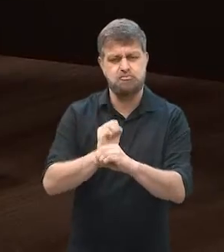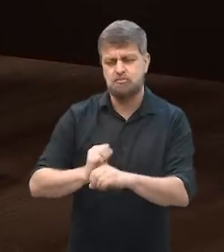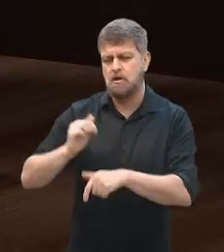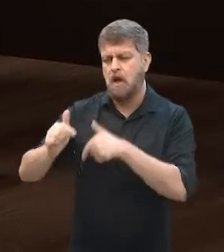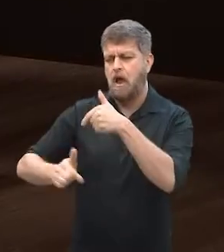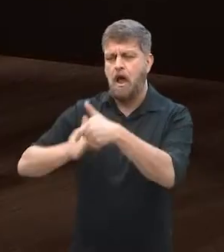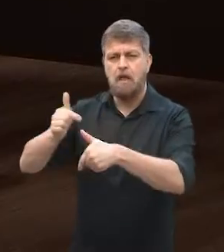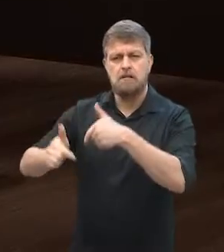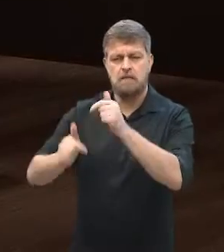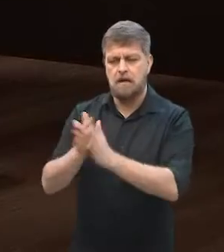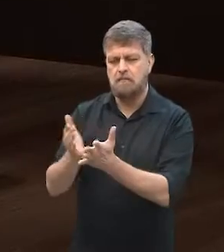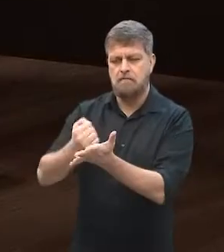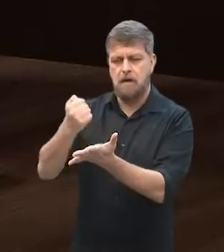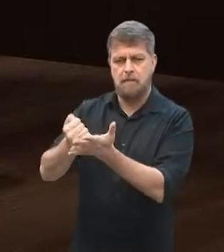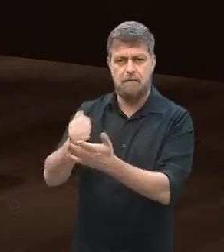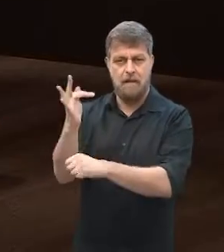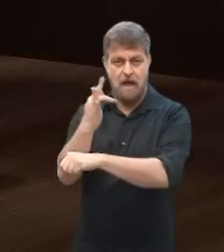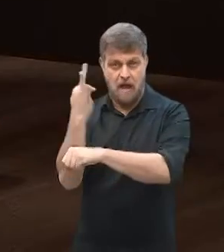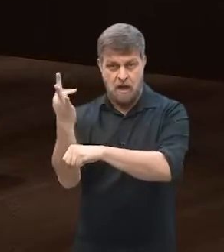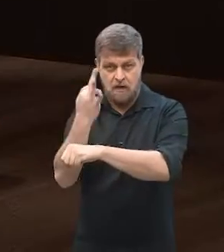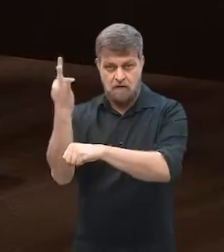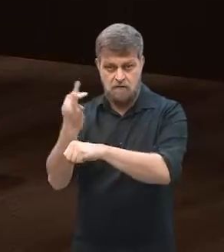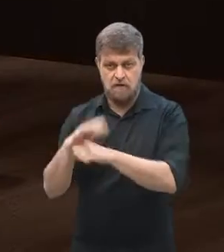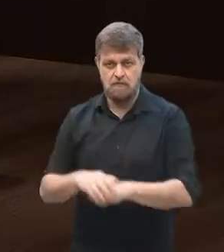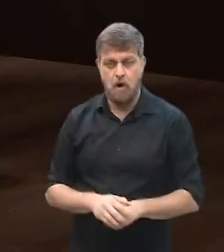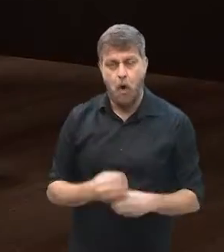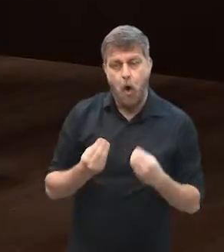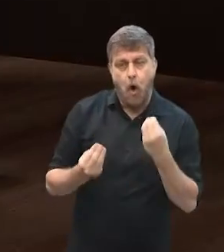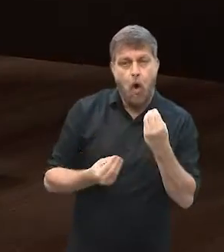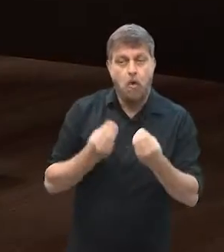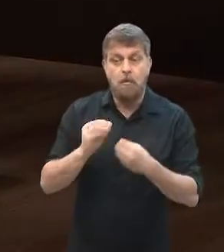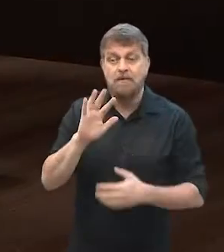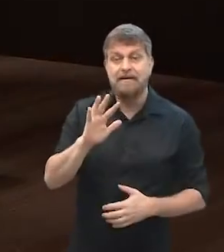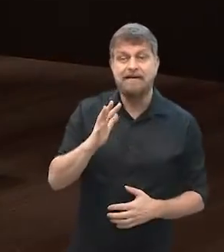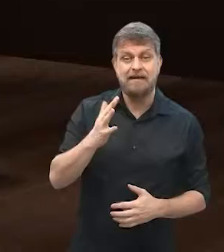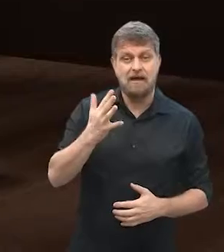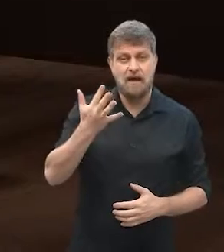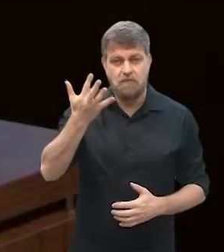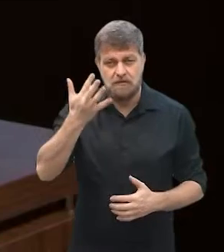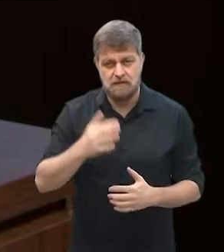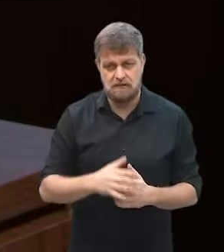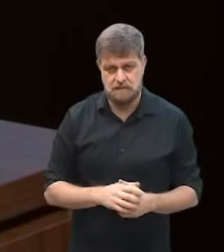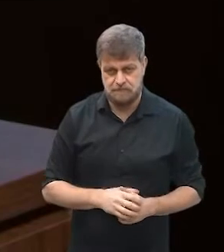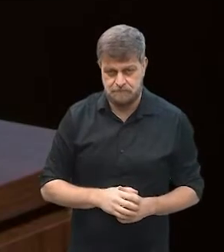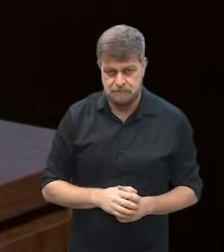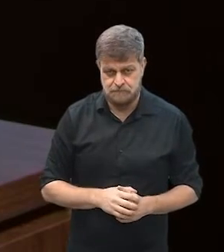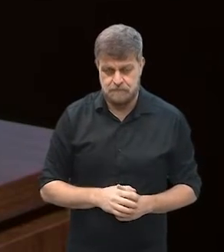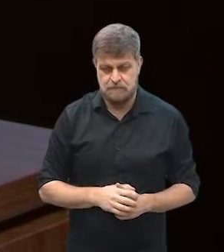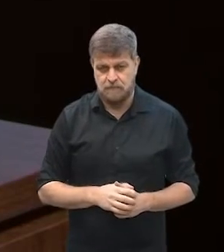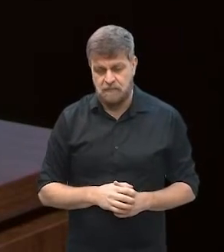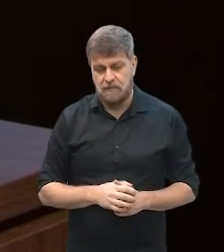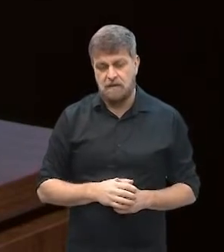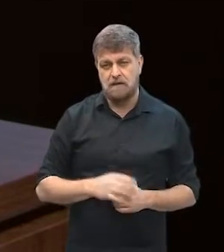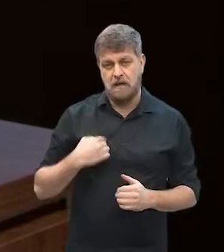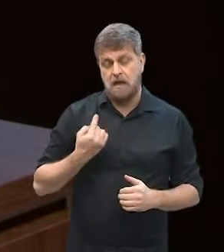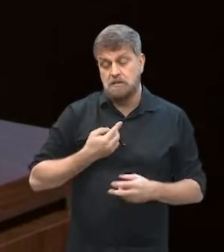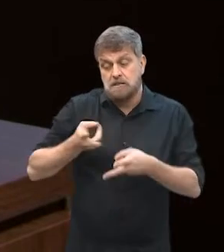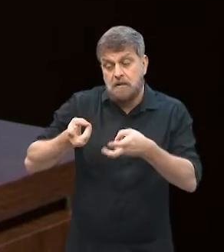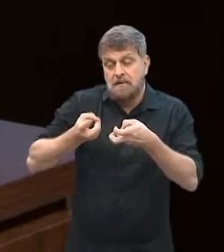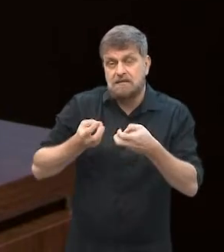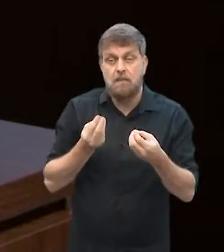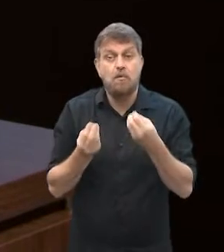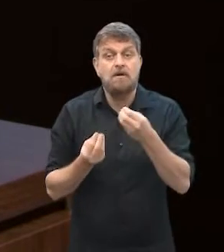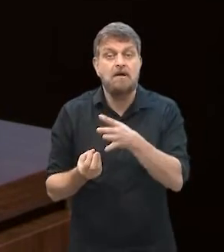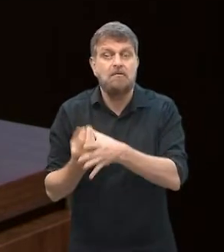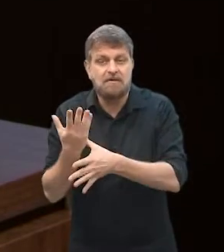atividade formal ou não? Como geralmente em termos de panorama a gente pode perceber?